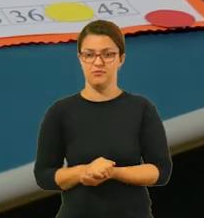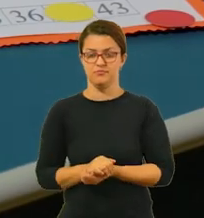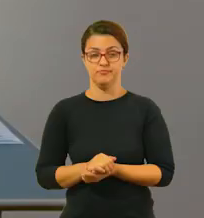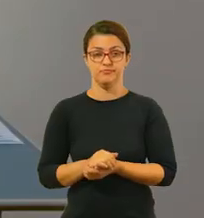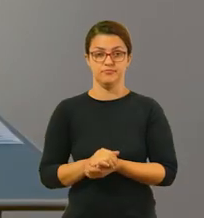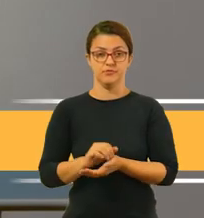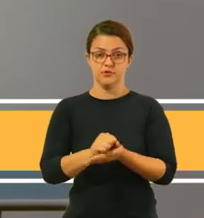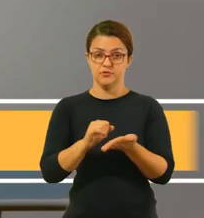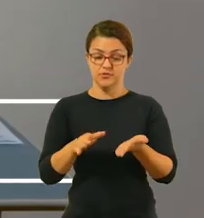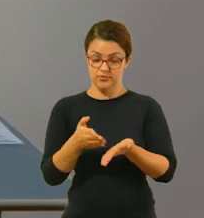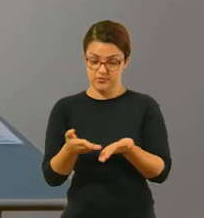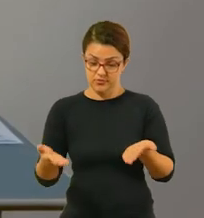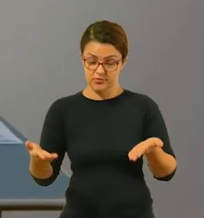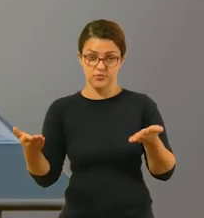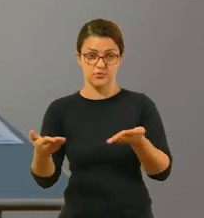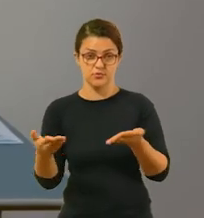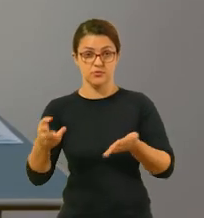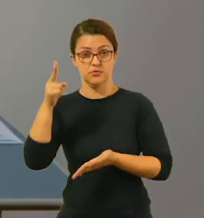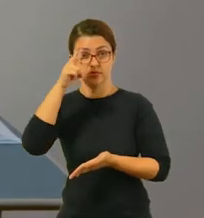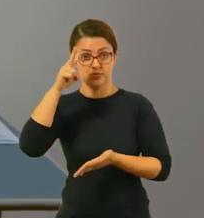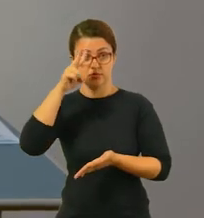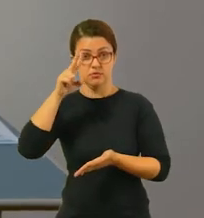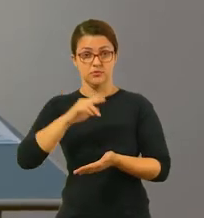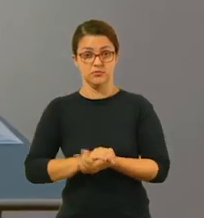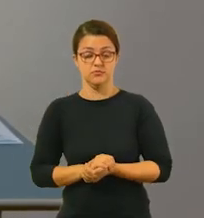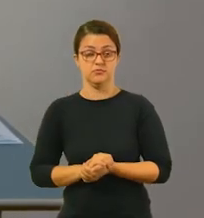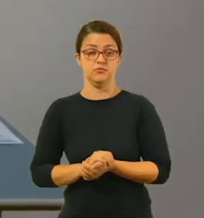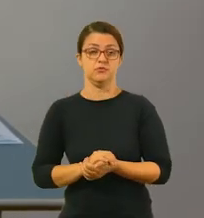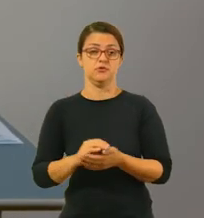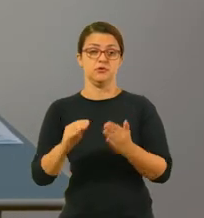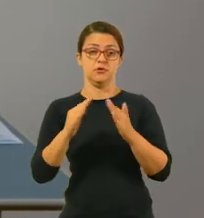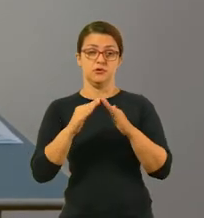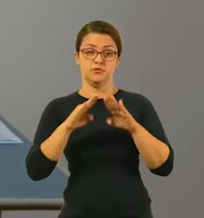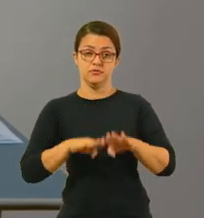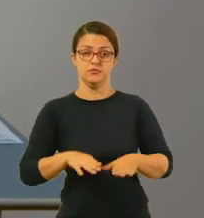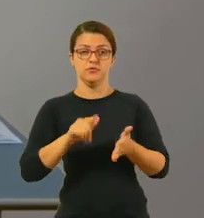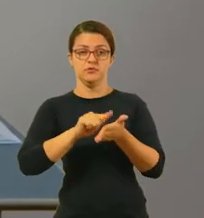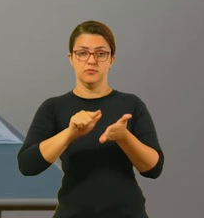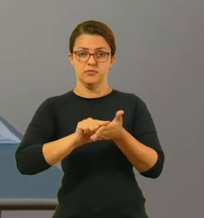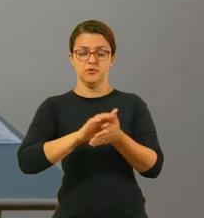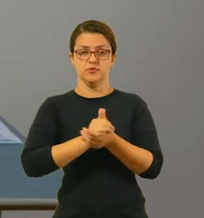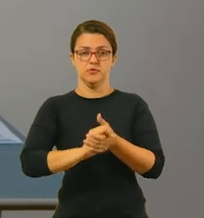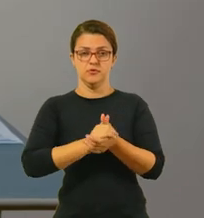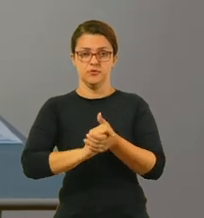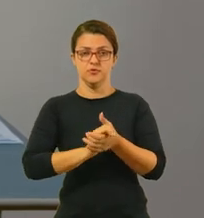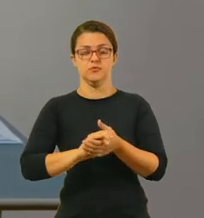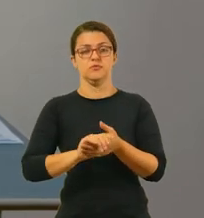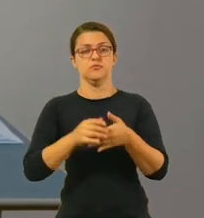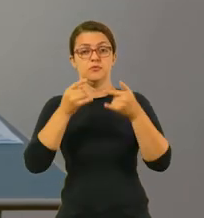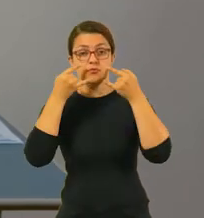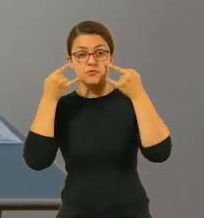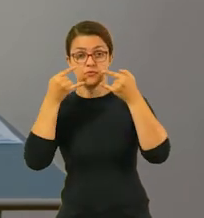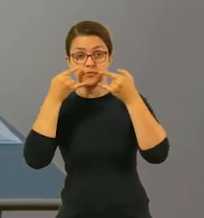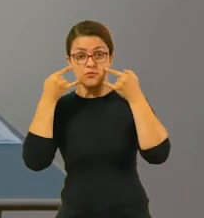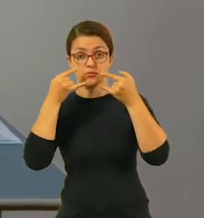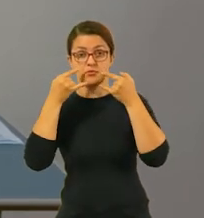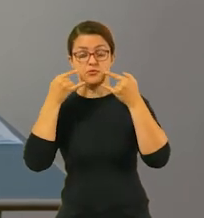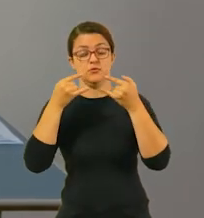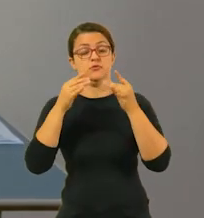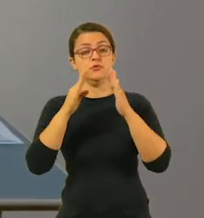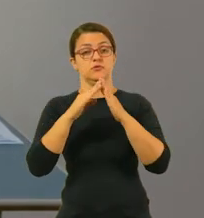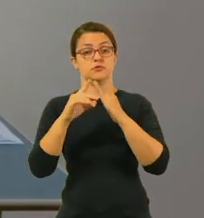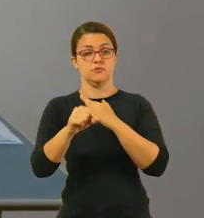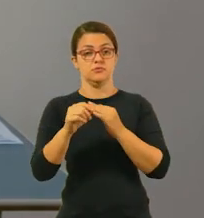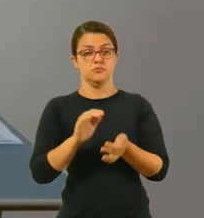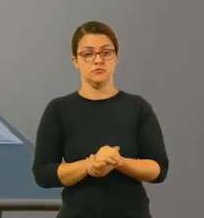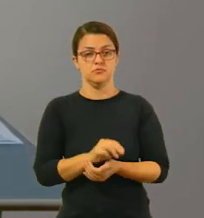Então, essas foram as atividades de hoje. Não esqueçam de ficar em casa, higienizar bem as mãos, usar a máscara se for sair,